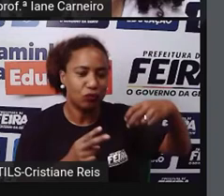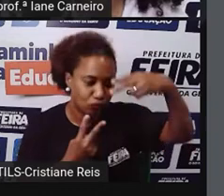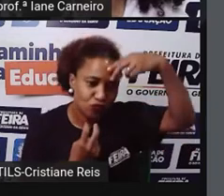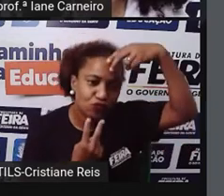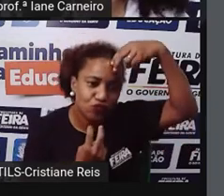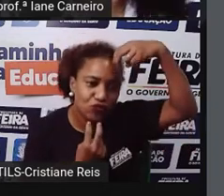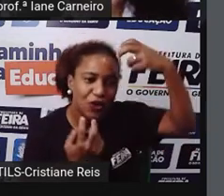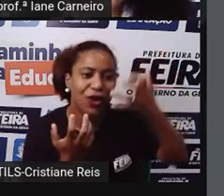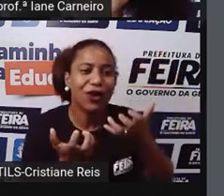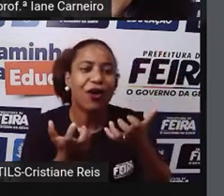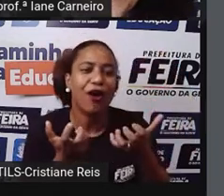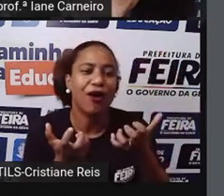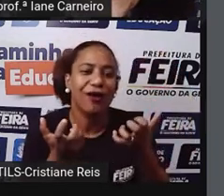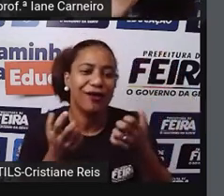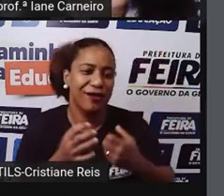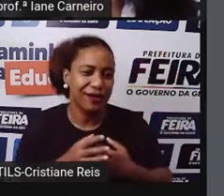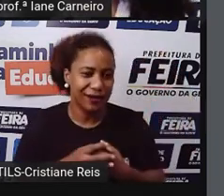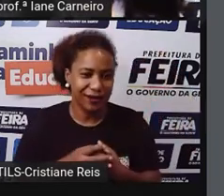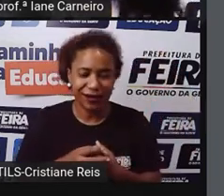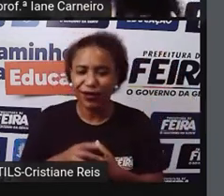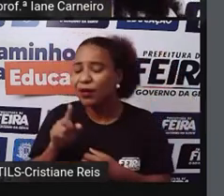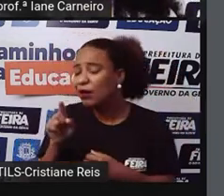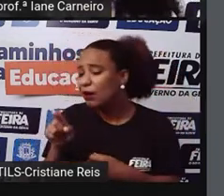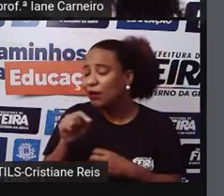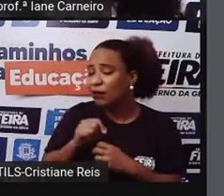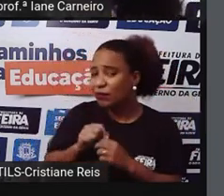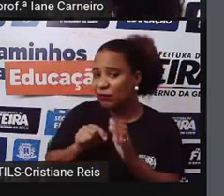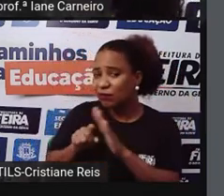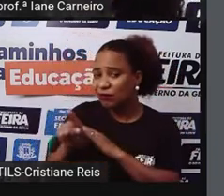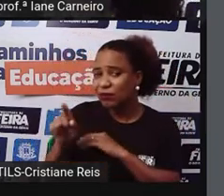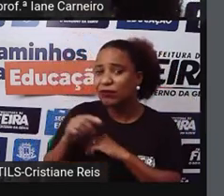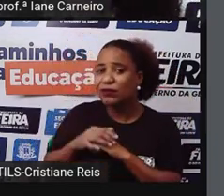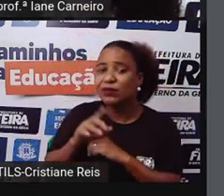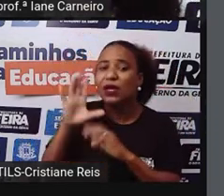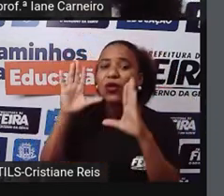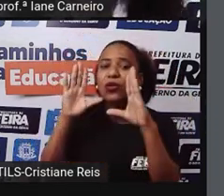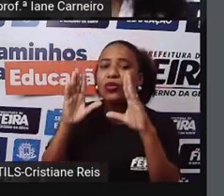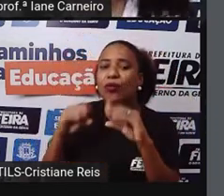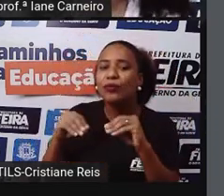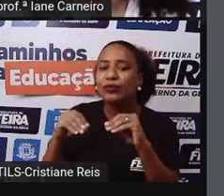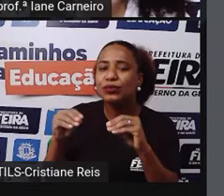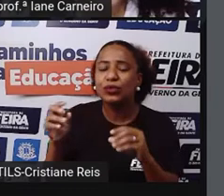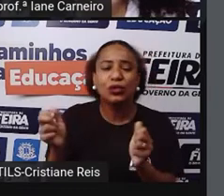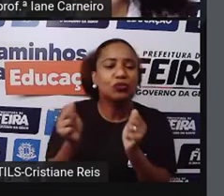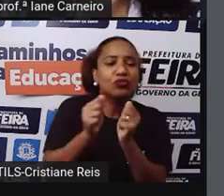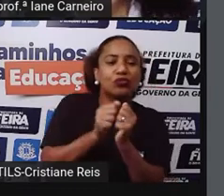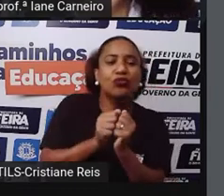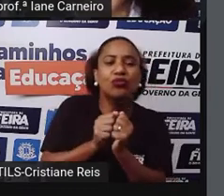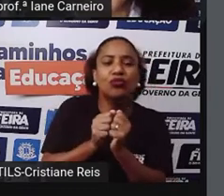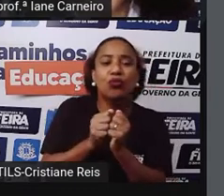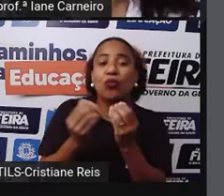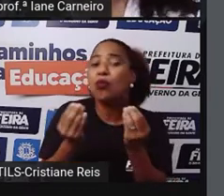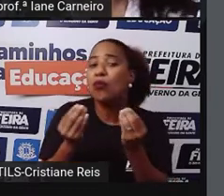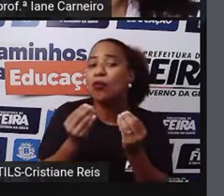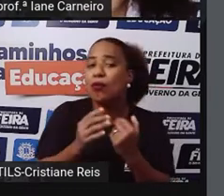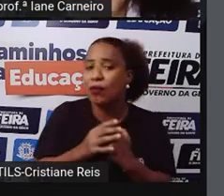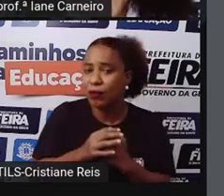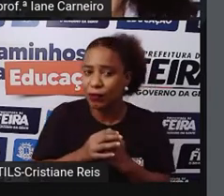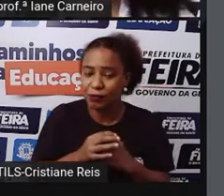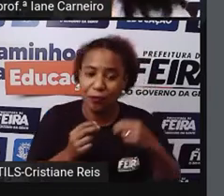Dona baratinha perguntou, e como é que você faz de noite? O bode respondeu,